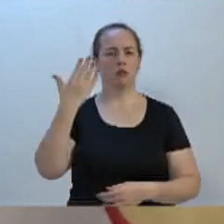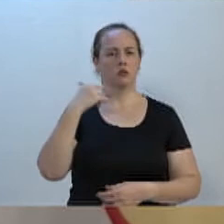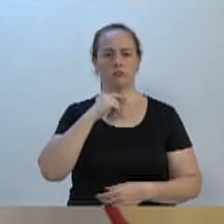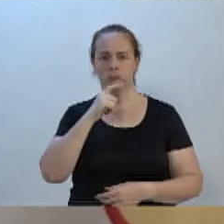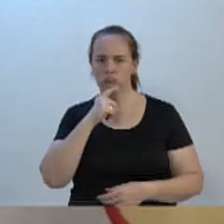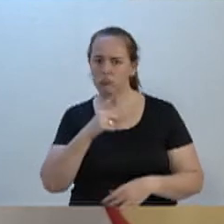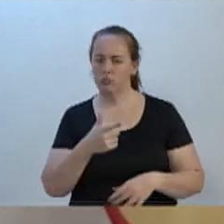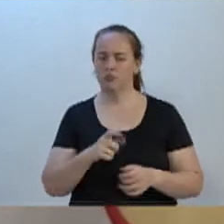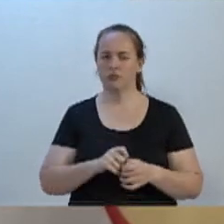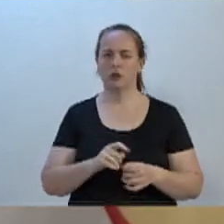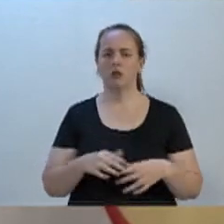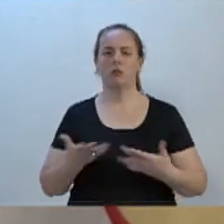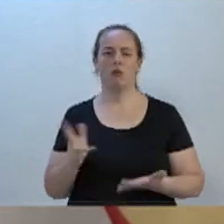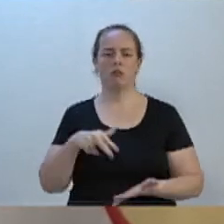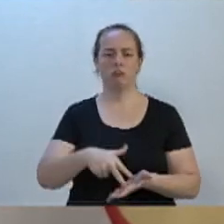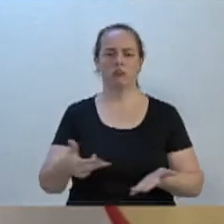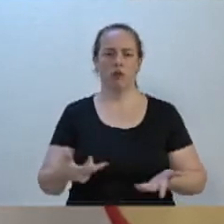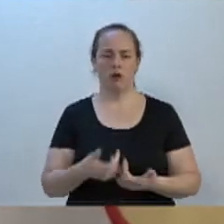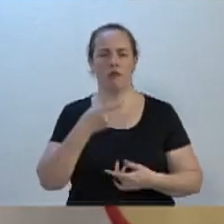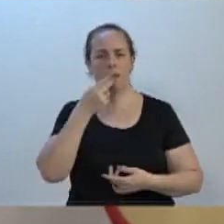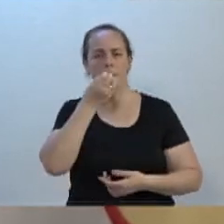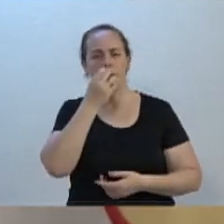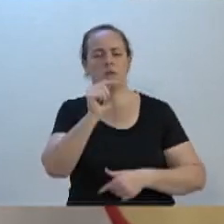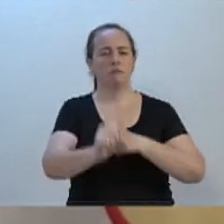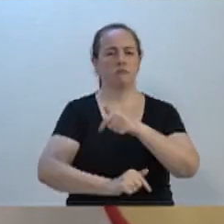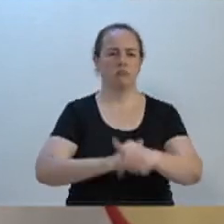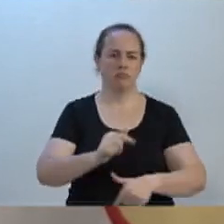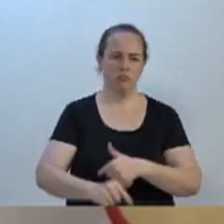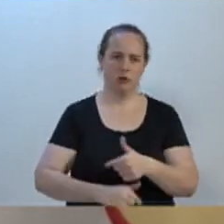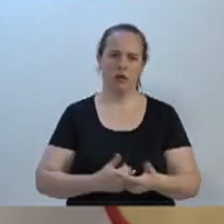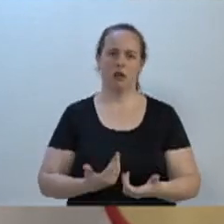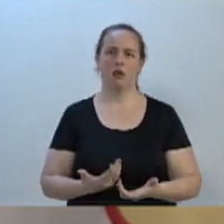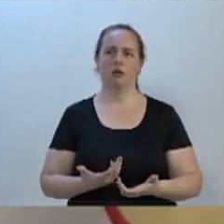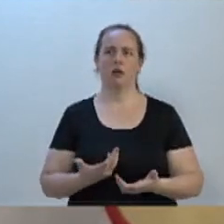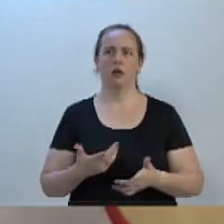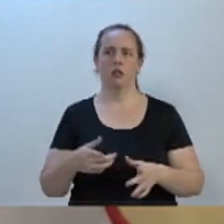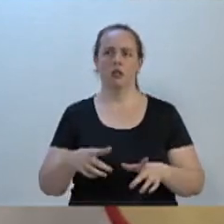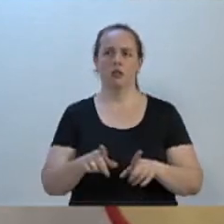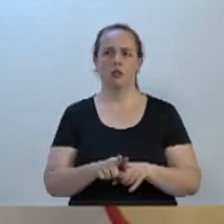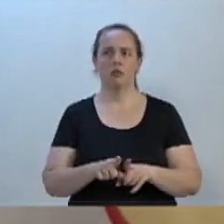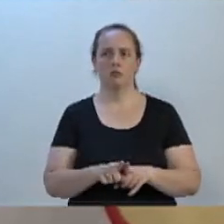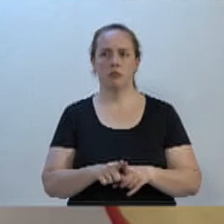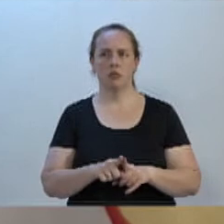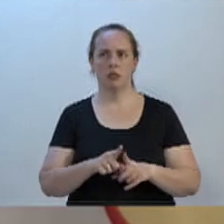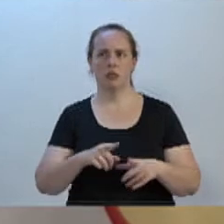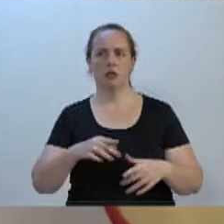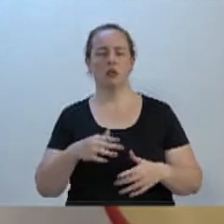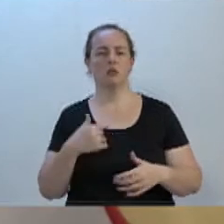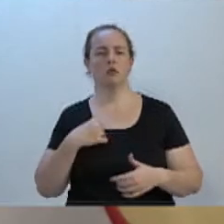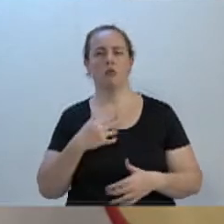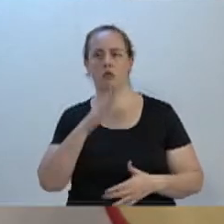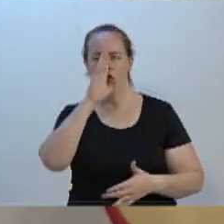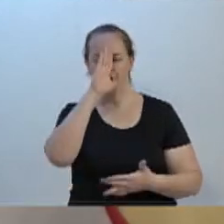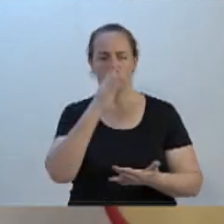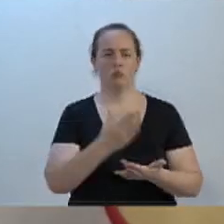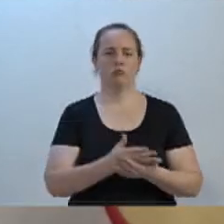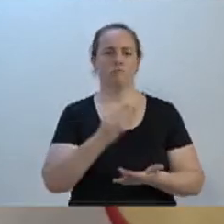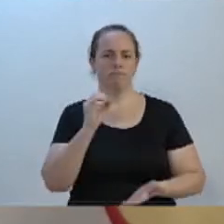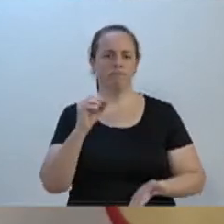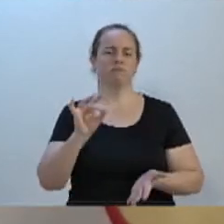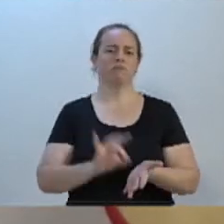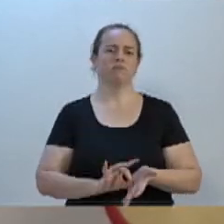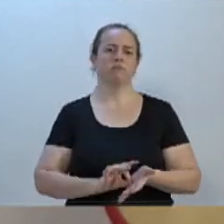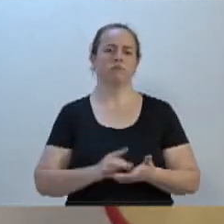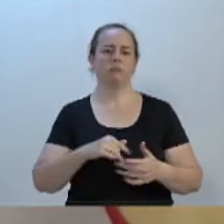aqui, na tribuna, elogiar o seu trabalho, a sua seriedade, tenho ouvido falar muito bem do senhor, sem dúvida vai marcar essa